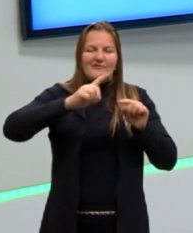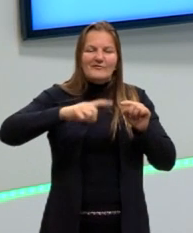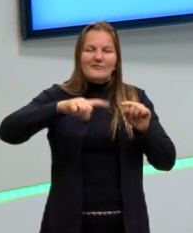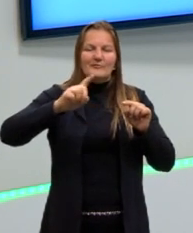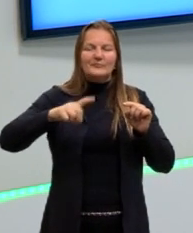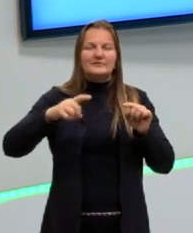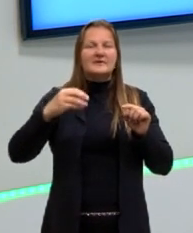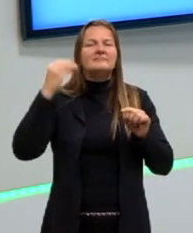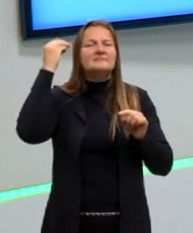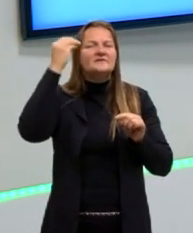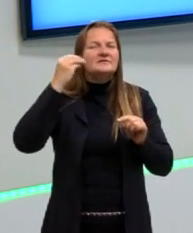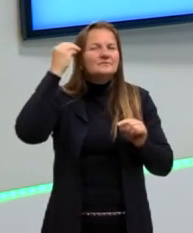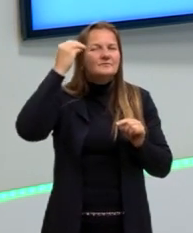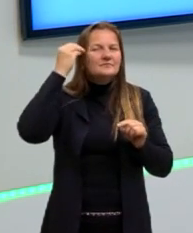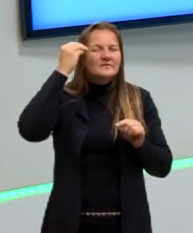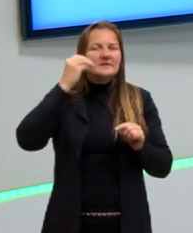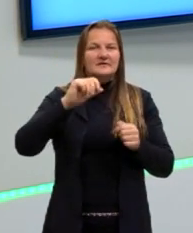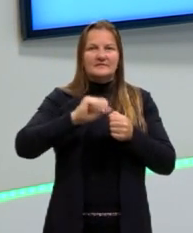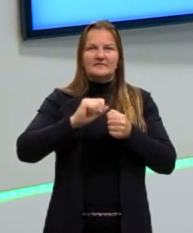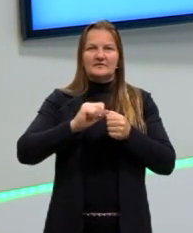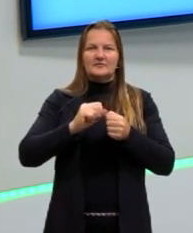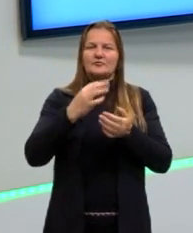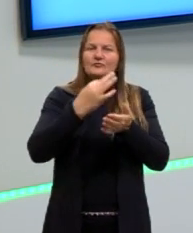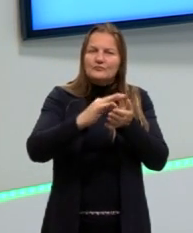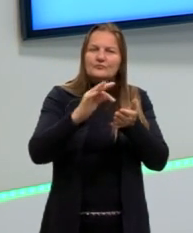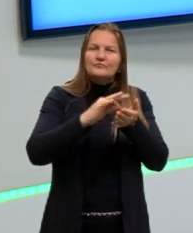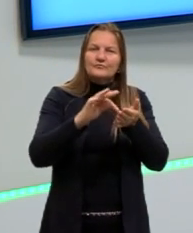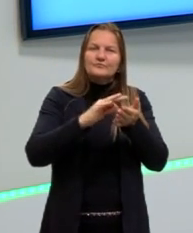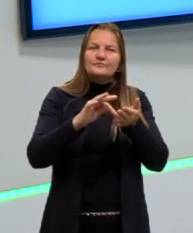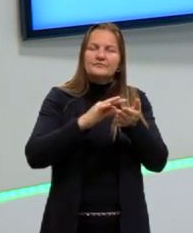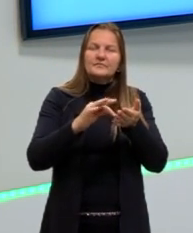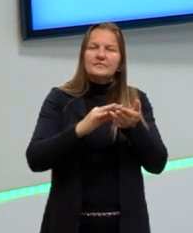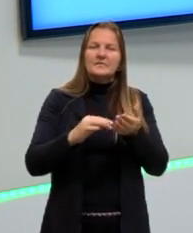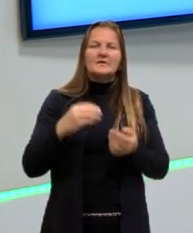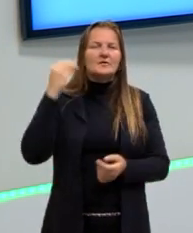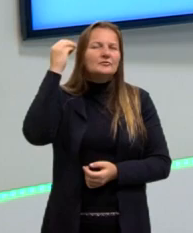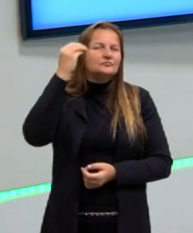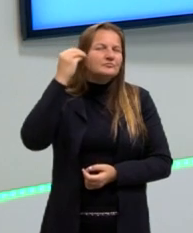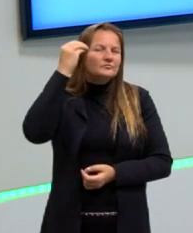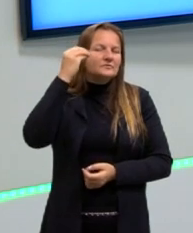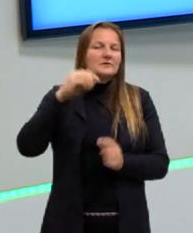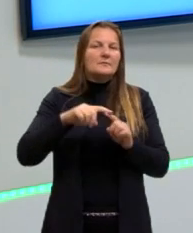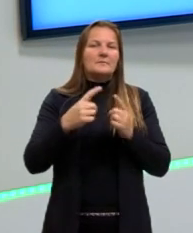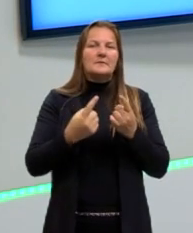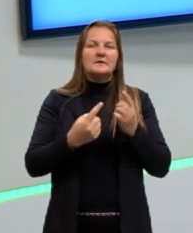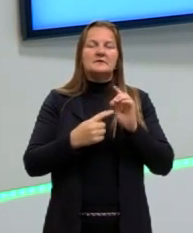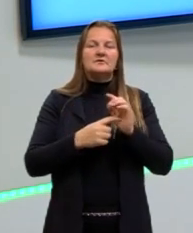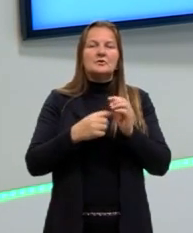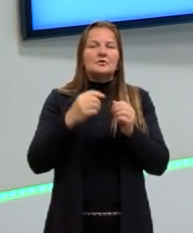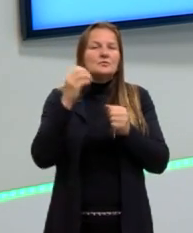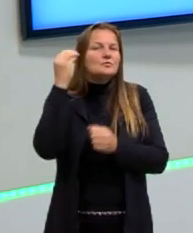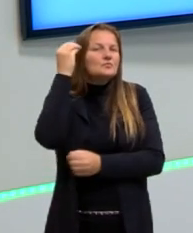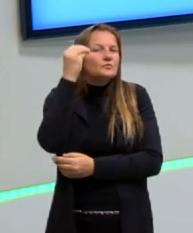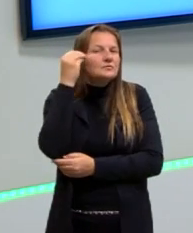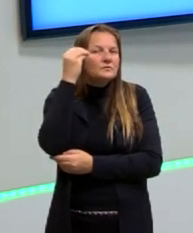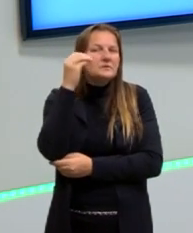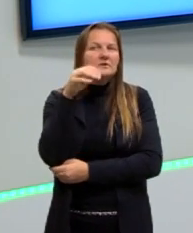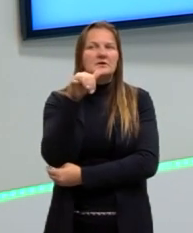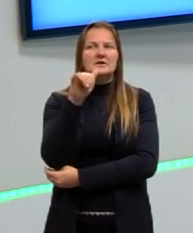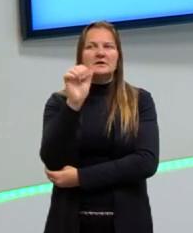feitas, então, demonstrações mais teóricas, dizendo que a luz era uma onda, mas o experimento de Yang,